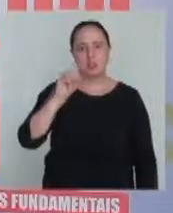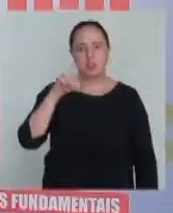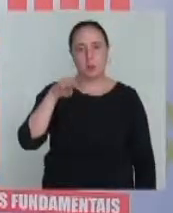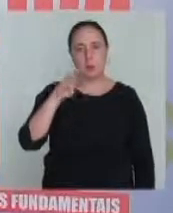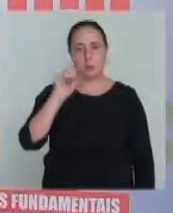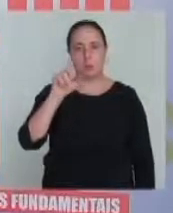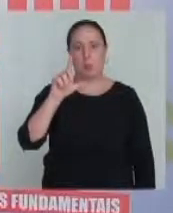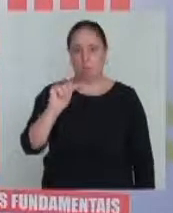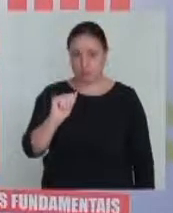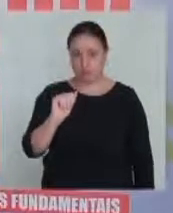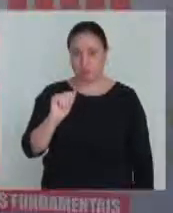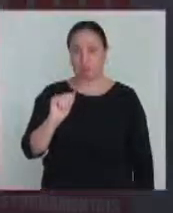quilombolas. Obrigado. Obrigado.